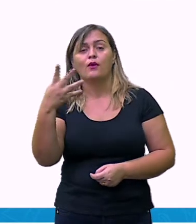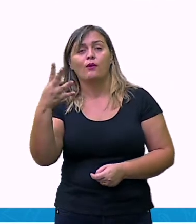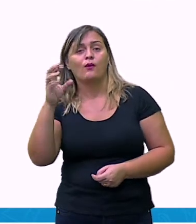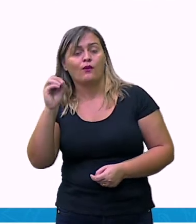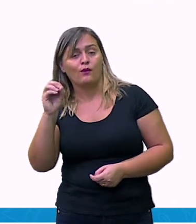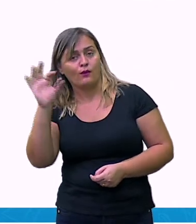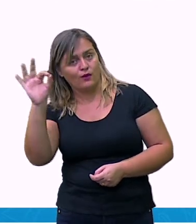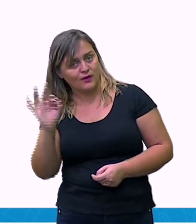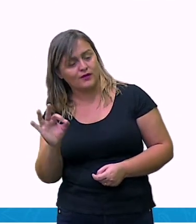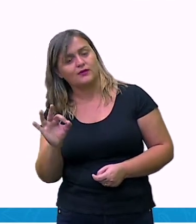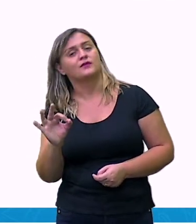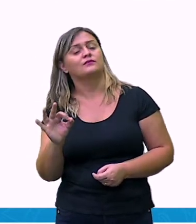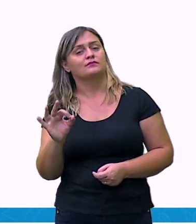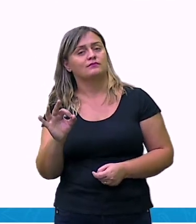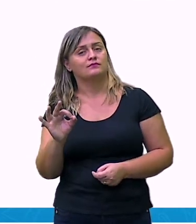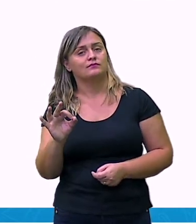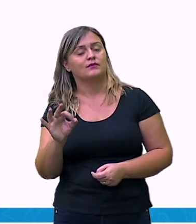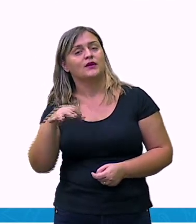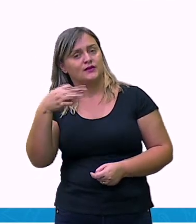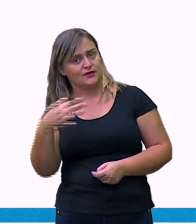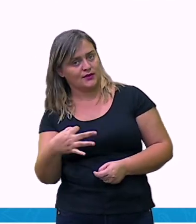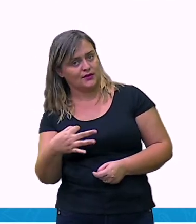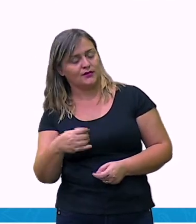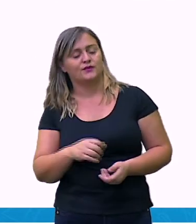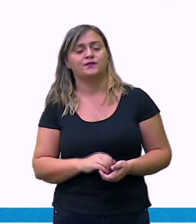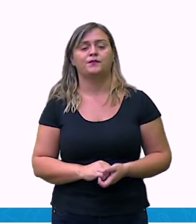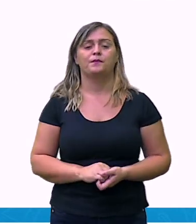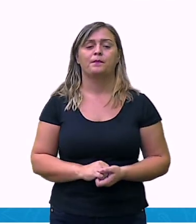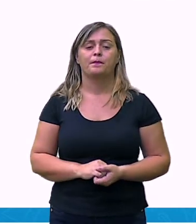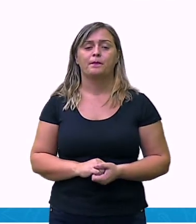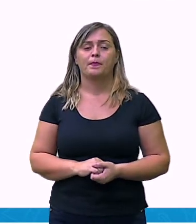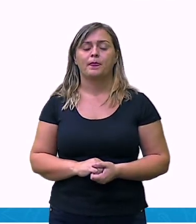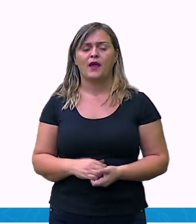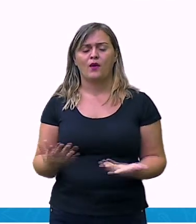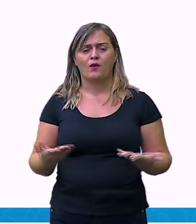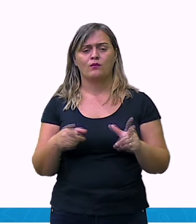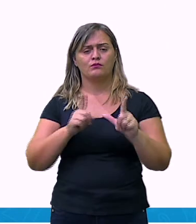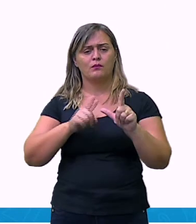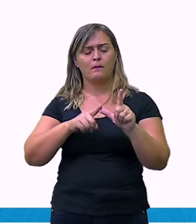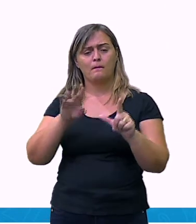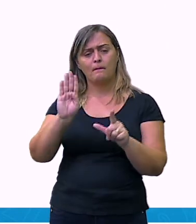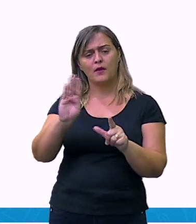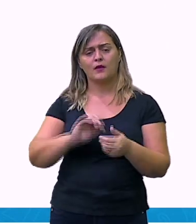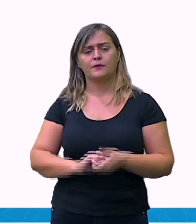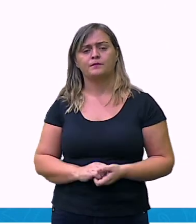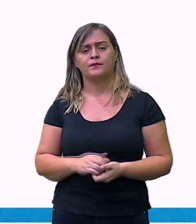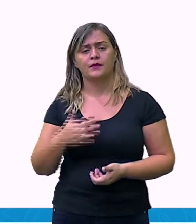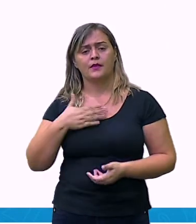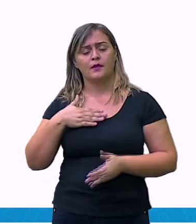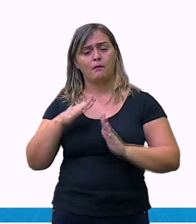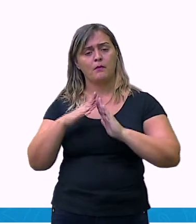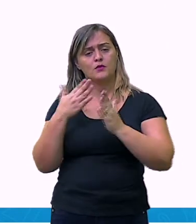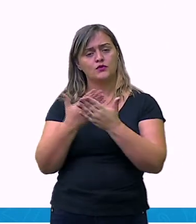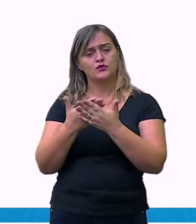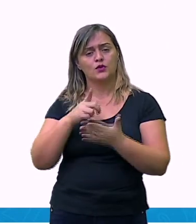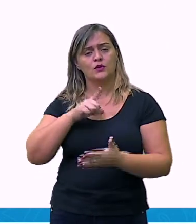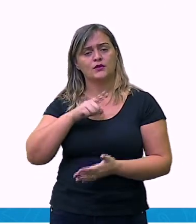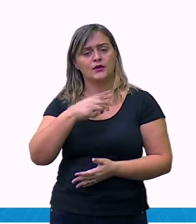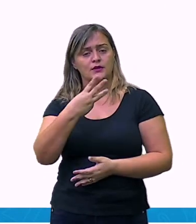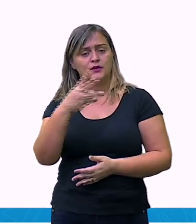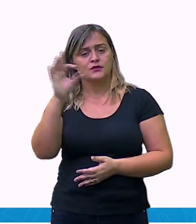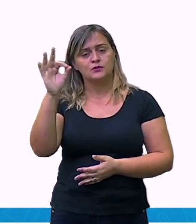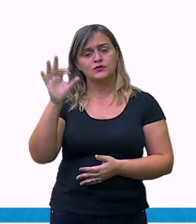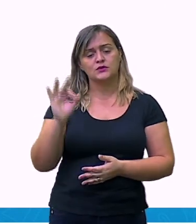para cada cem alunos de minha escola, três são estrangeiros. Por quê?